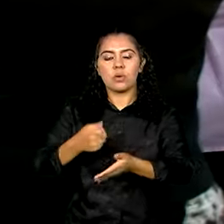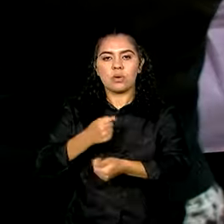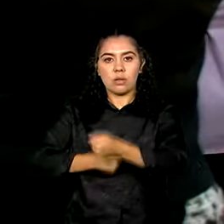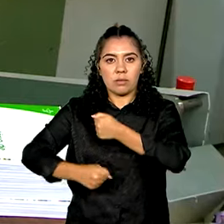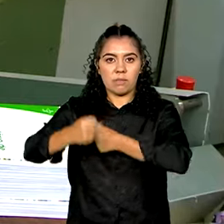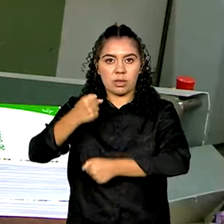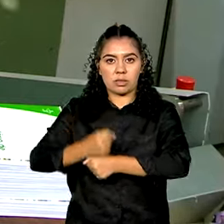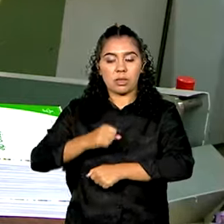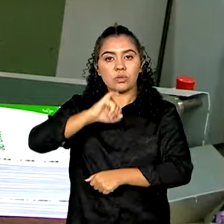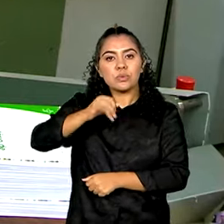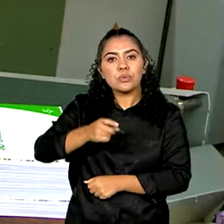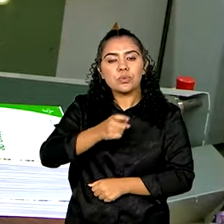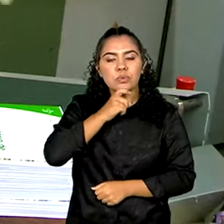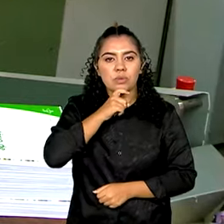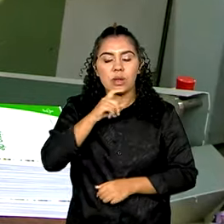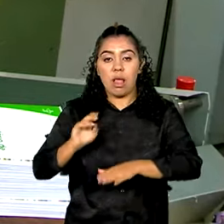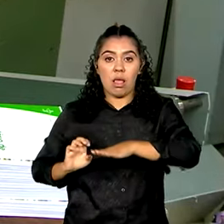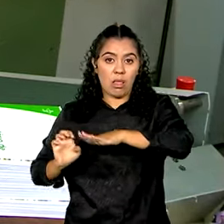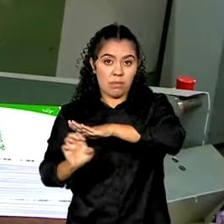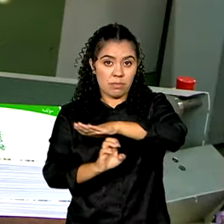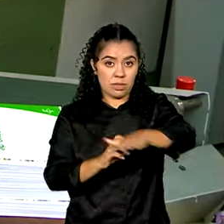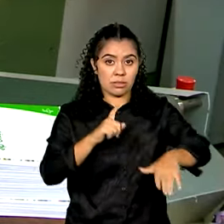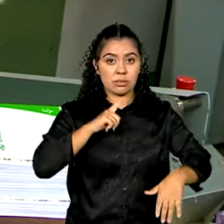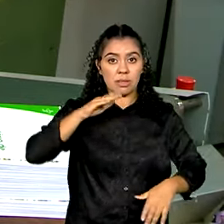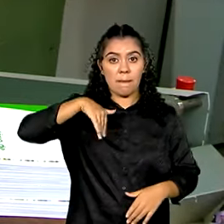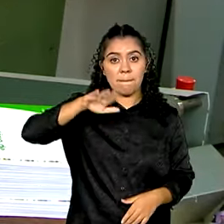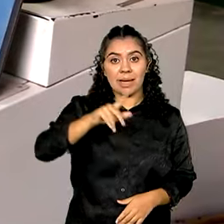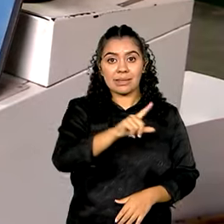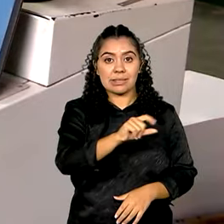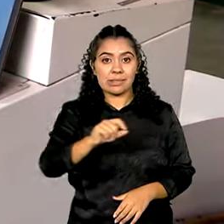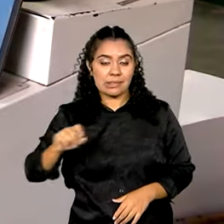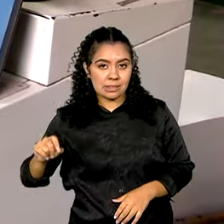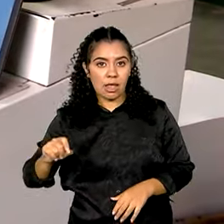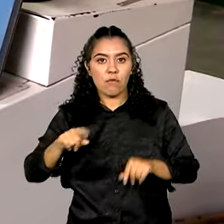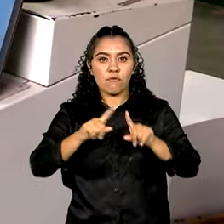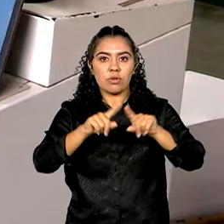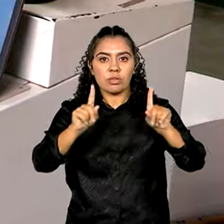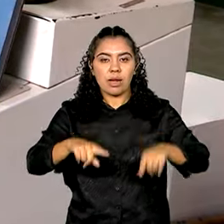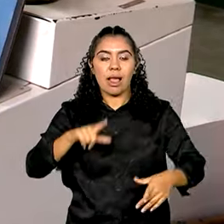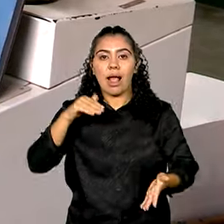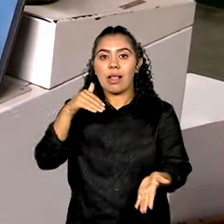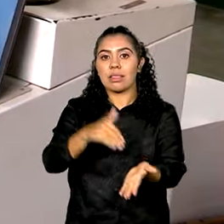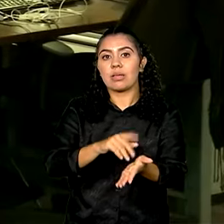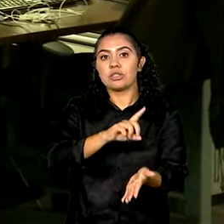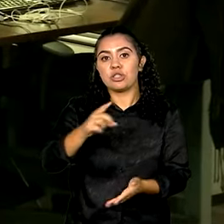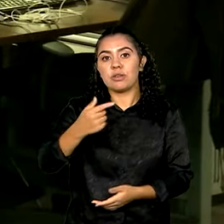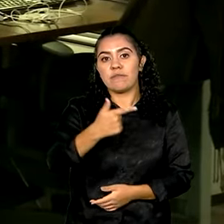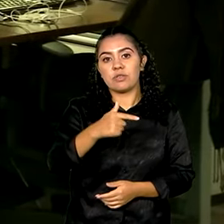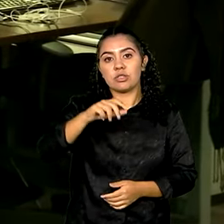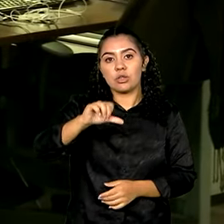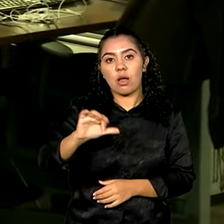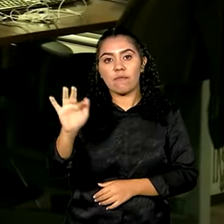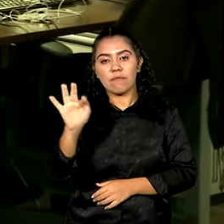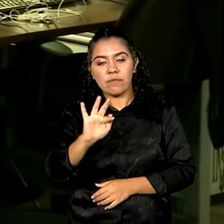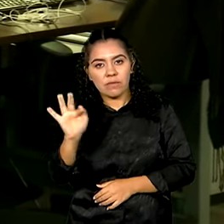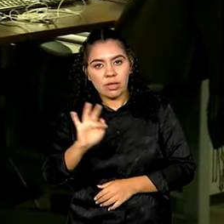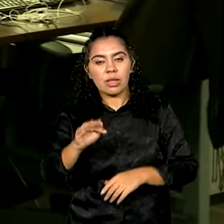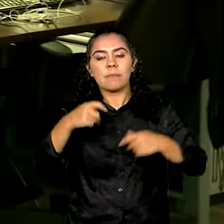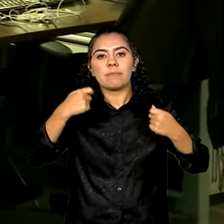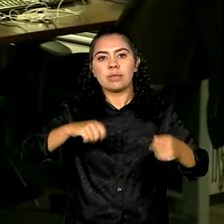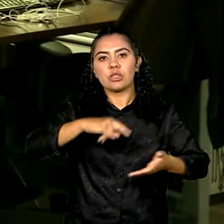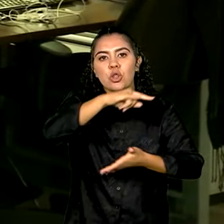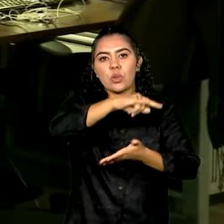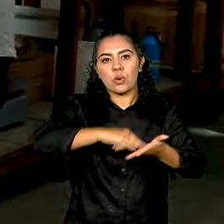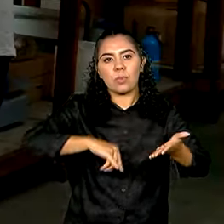passado. E as empresas com mais de 100 funcionários têm até o dia 29 de fevereiro para enviar o relatório de